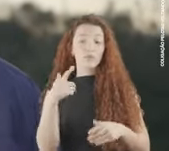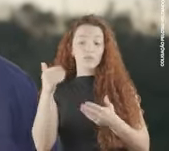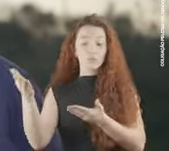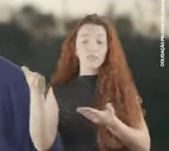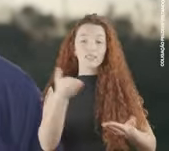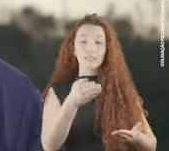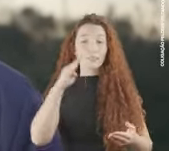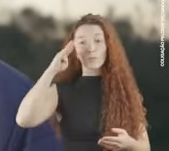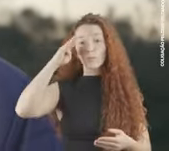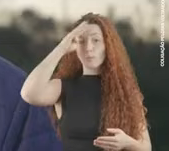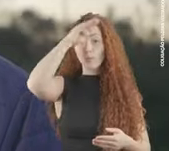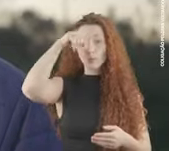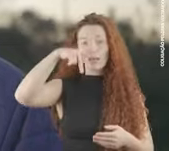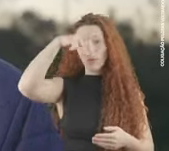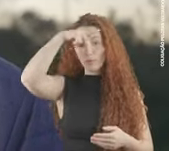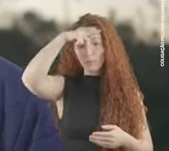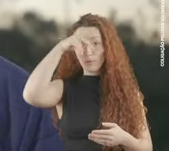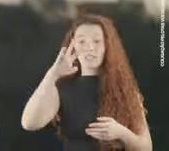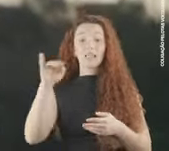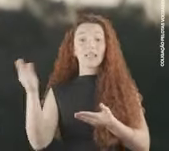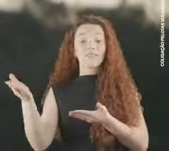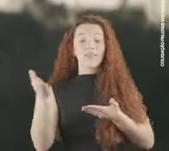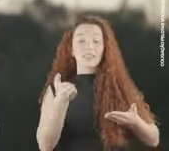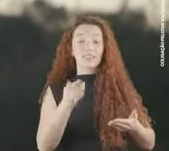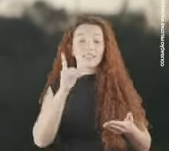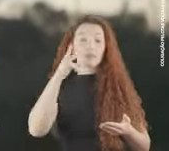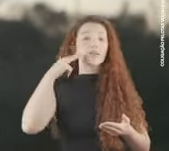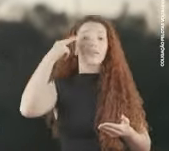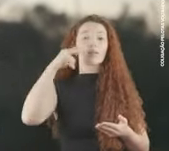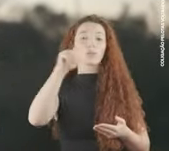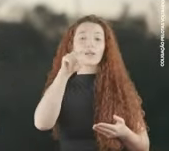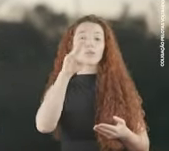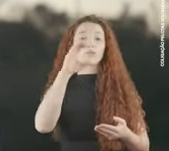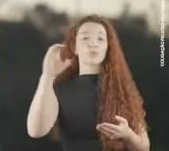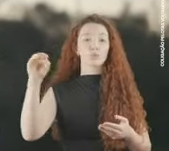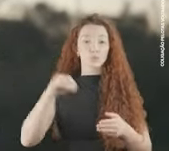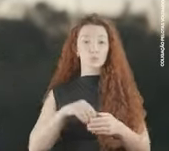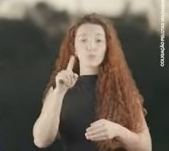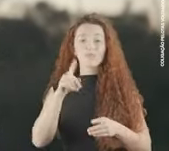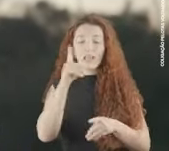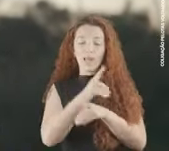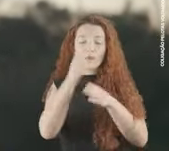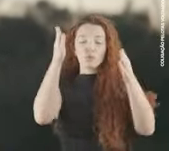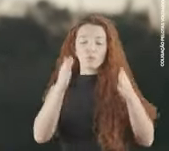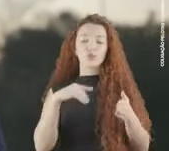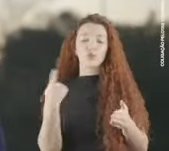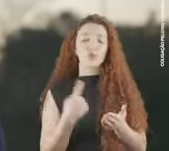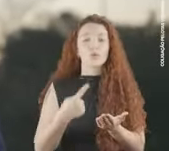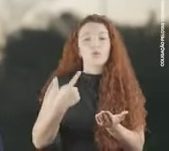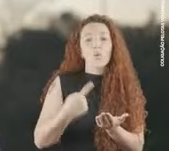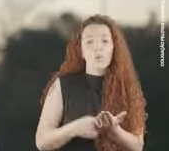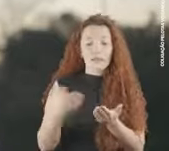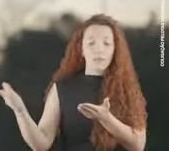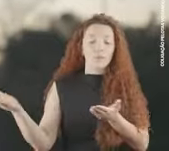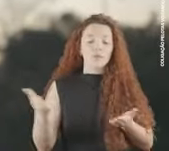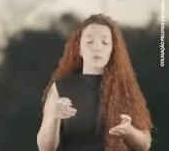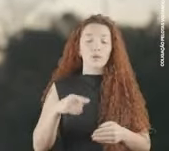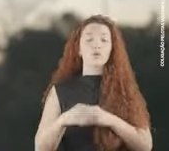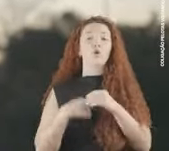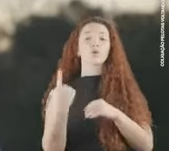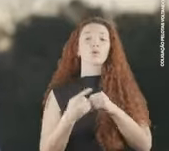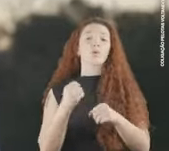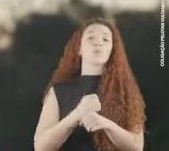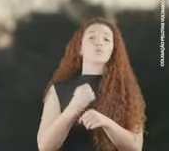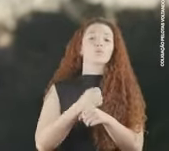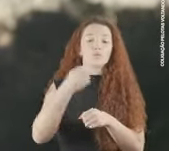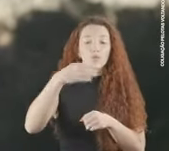antes visto, o largo do mercado municipal. Neste dia, o nosso presidente Bolsonaro estará aqui para dar ânimo a cada um de